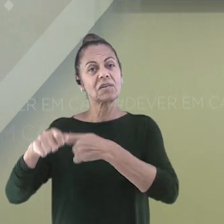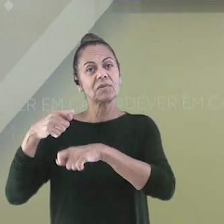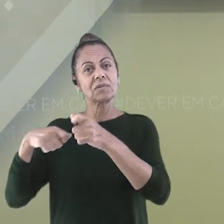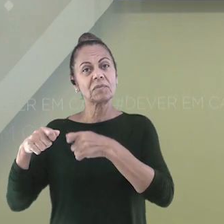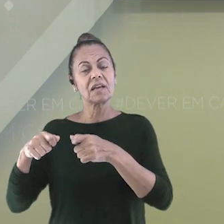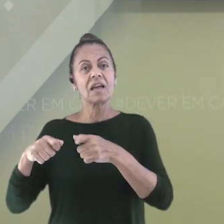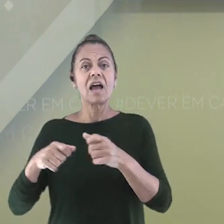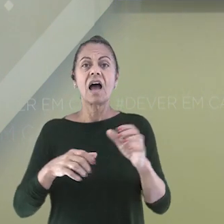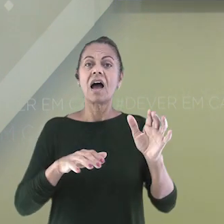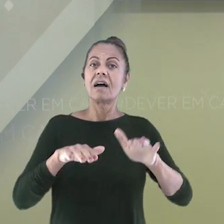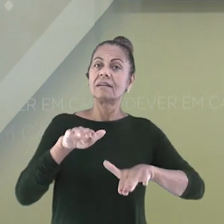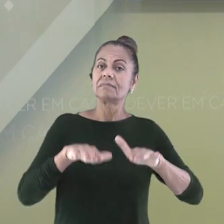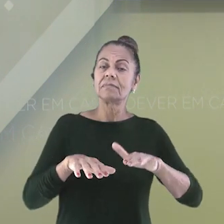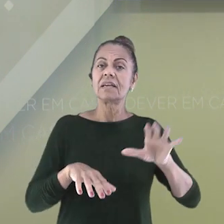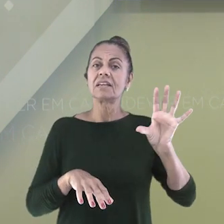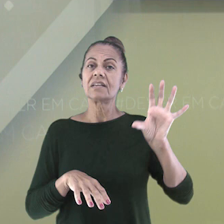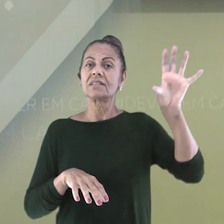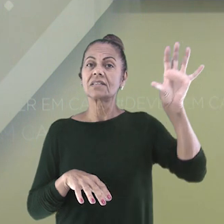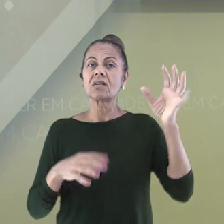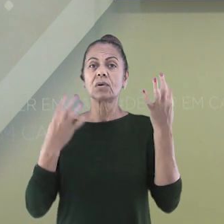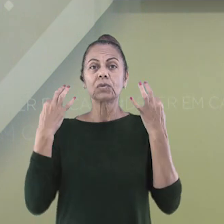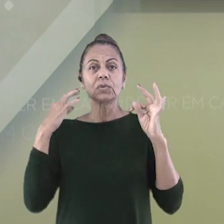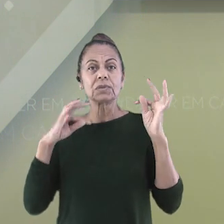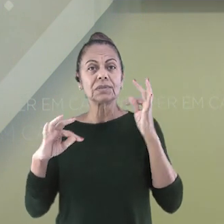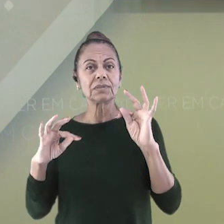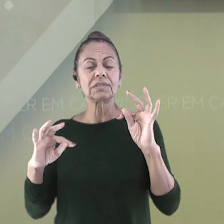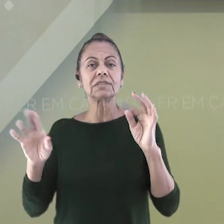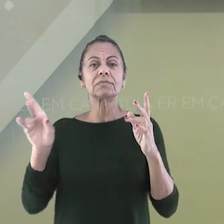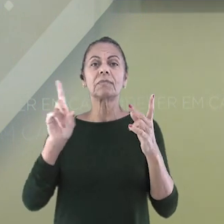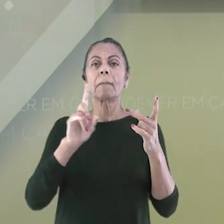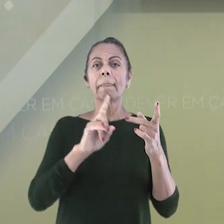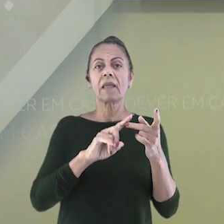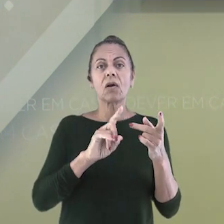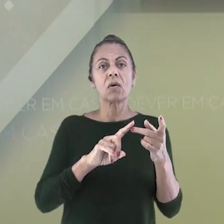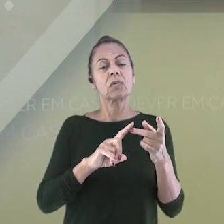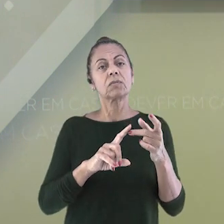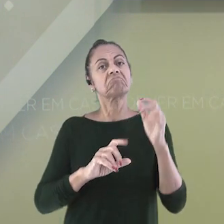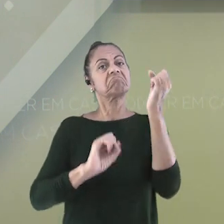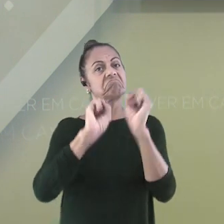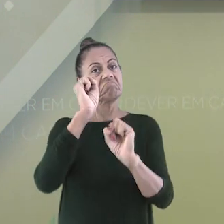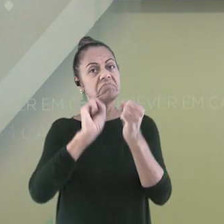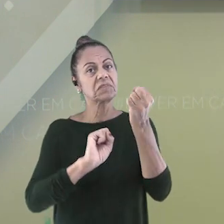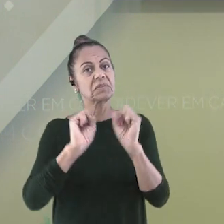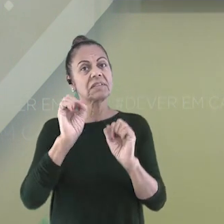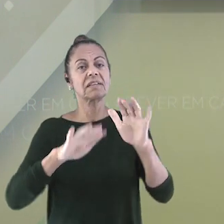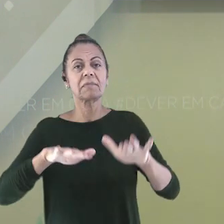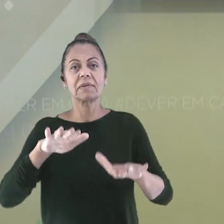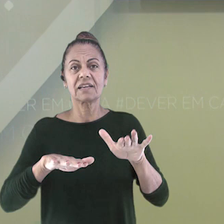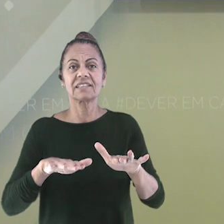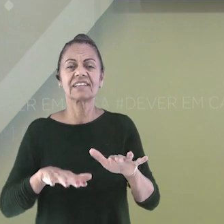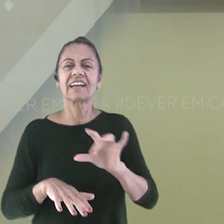turismo, enquanto outras tornam lugares com muitas indústrias. Cada